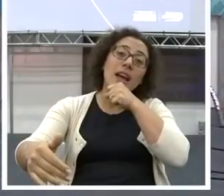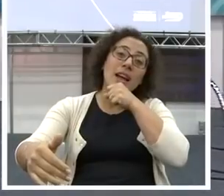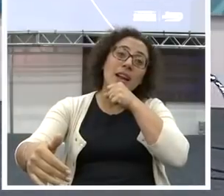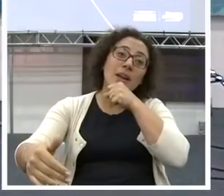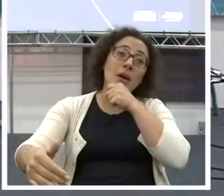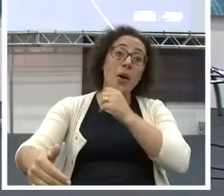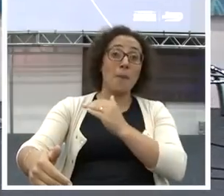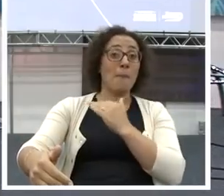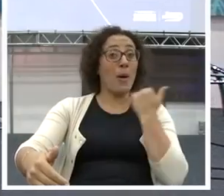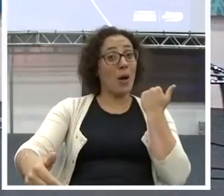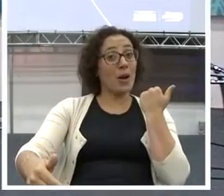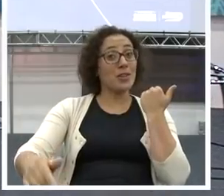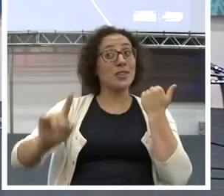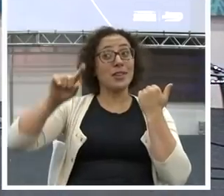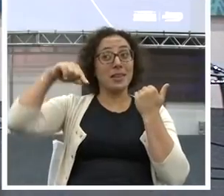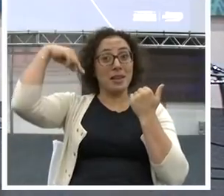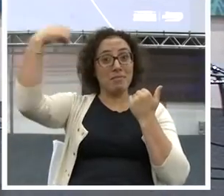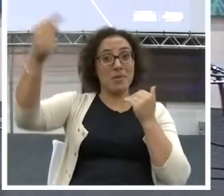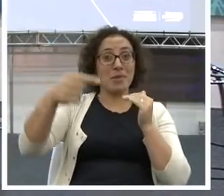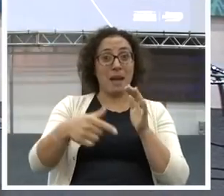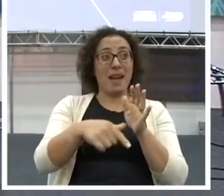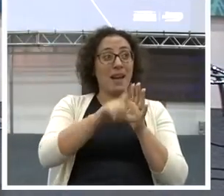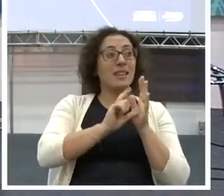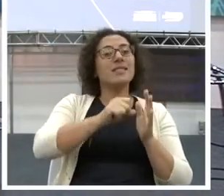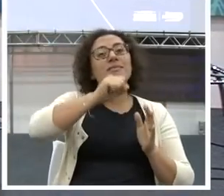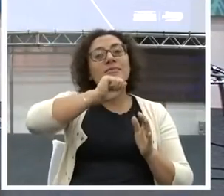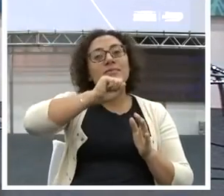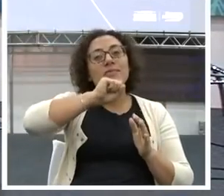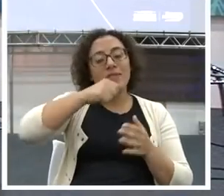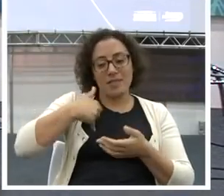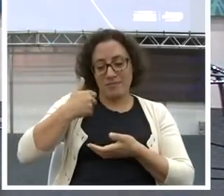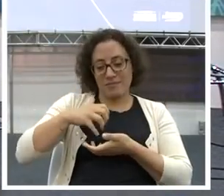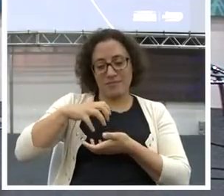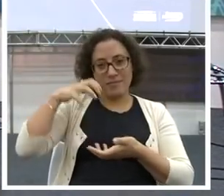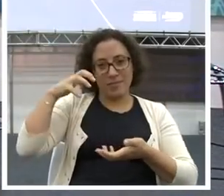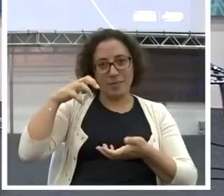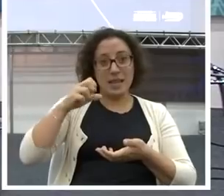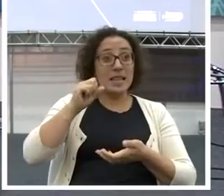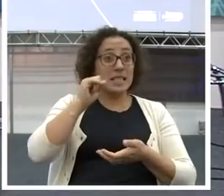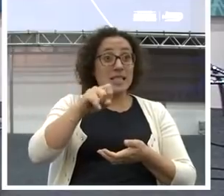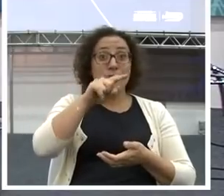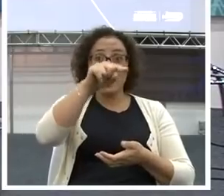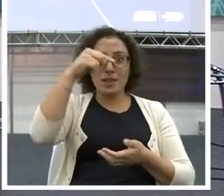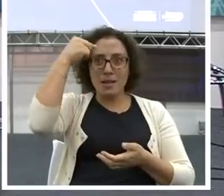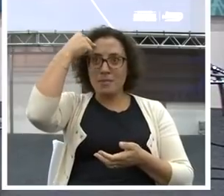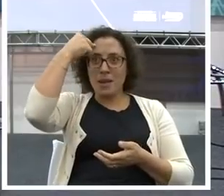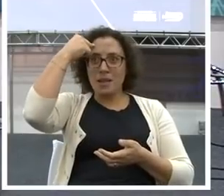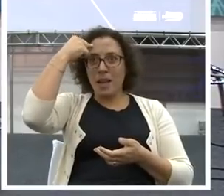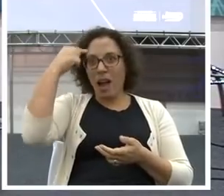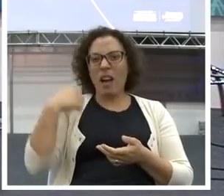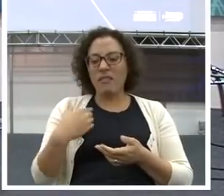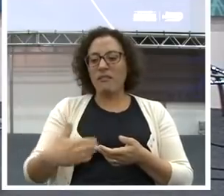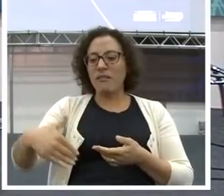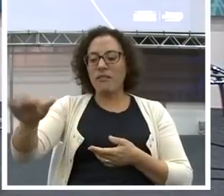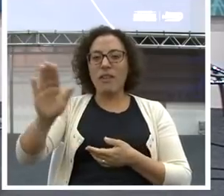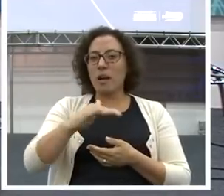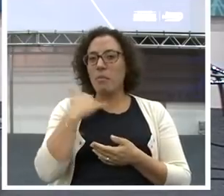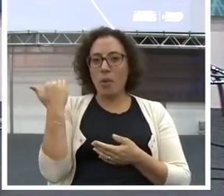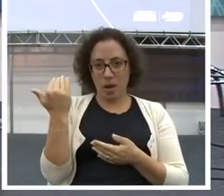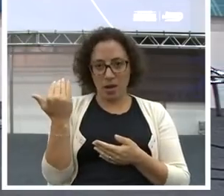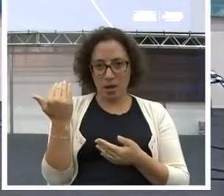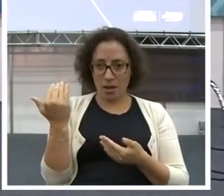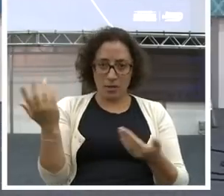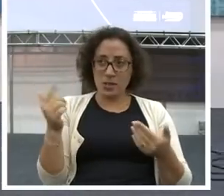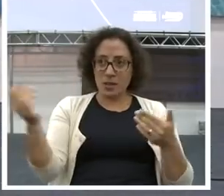Se você estivesse considerando a morte. Você não estaria na feira de empreendedores do Sebraia. Porque quem está aqui.